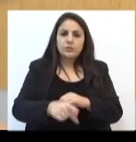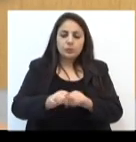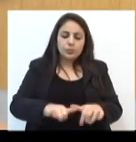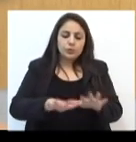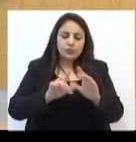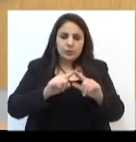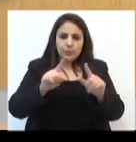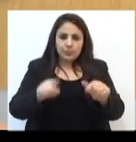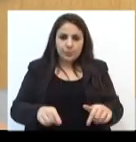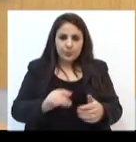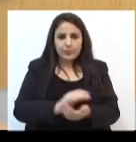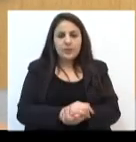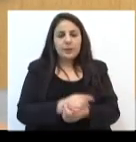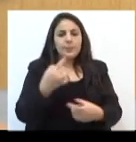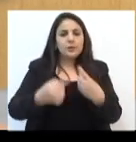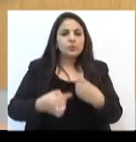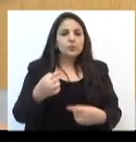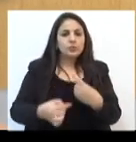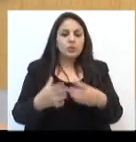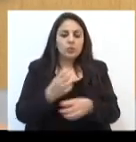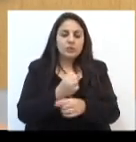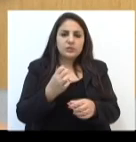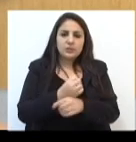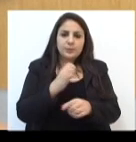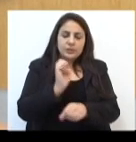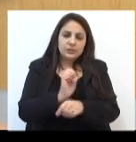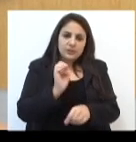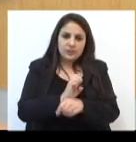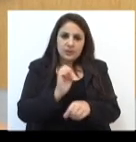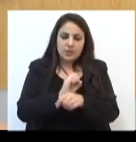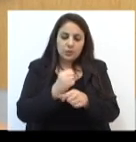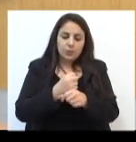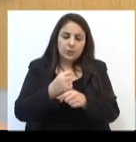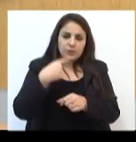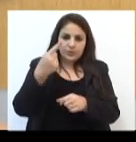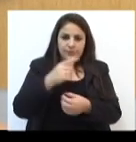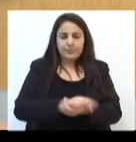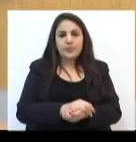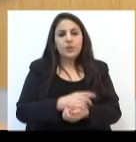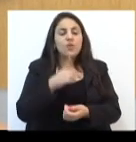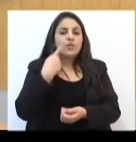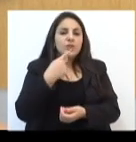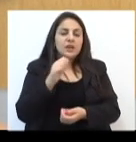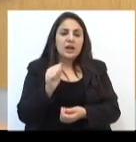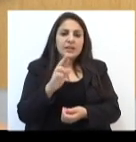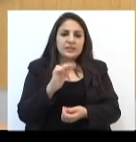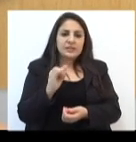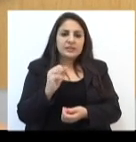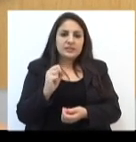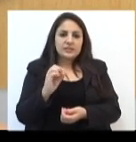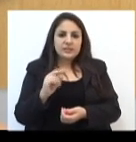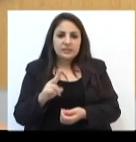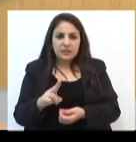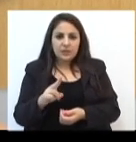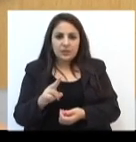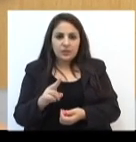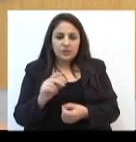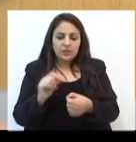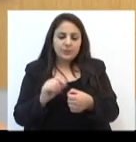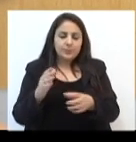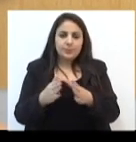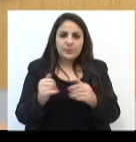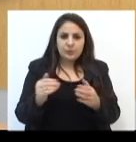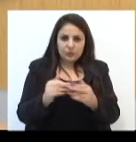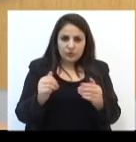fundo uma audiência pública para debater o orçamento do Estado para o próximo ano. O vereador Aristeu Dallalana deve